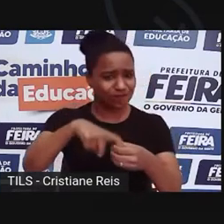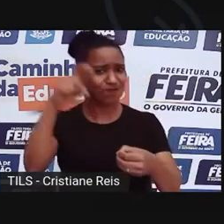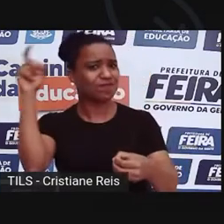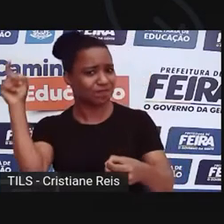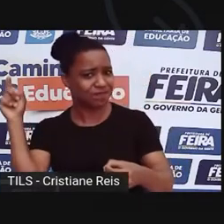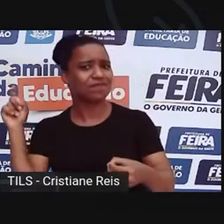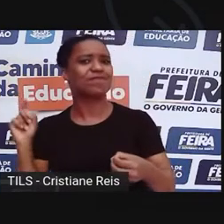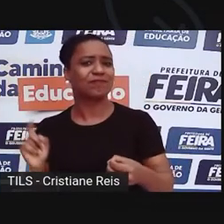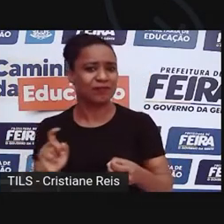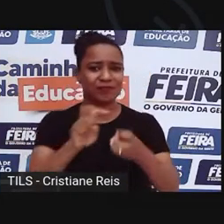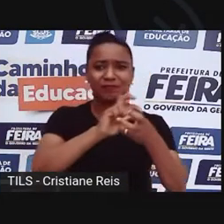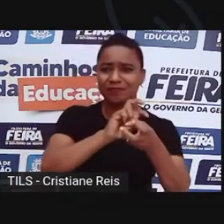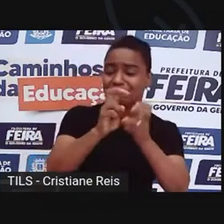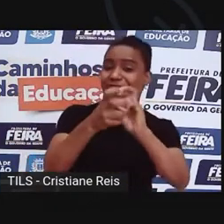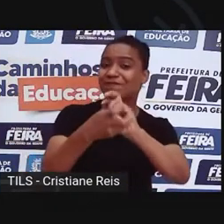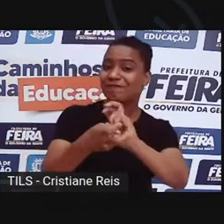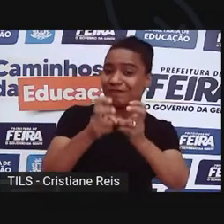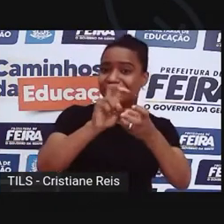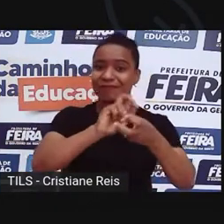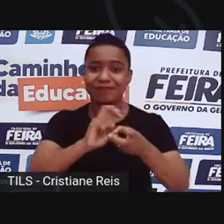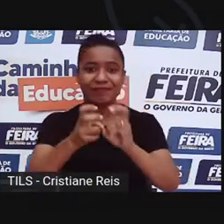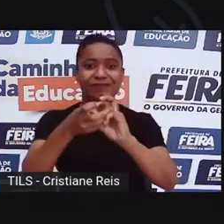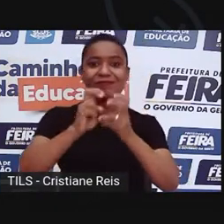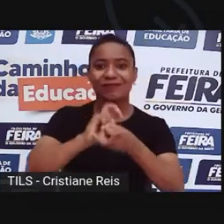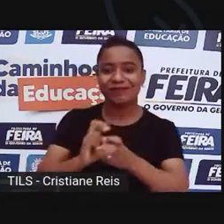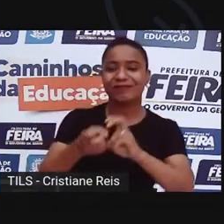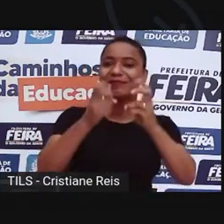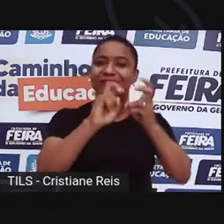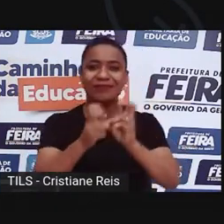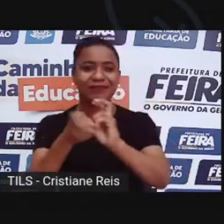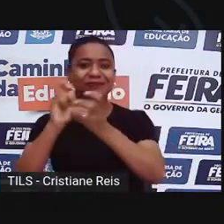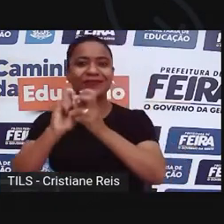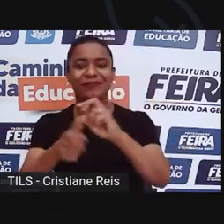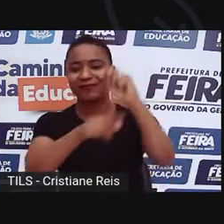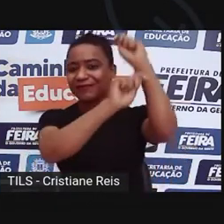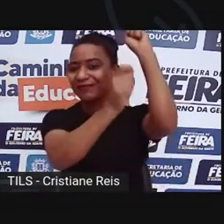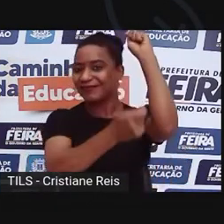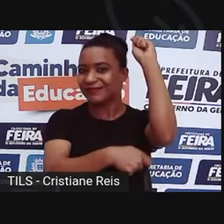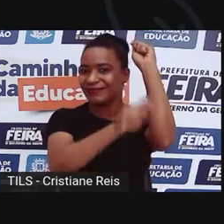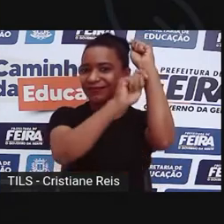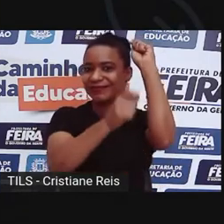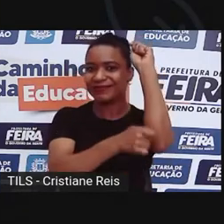Paraná, Paraná, uê Paraná, uê